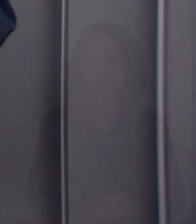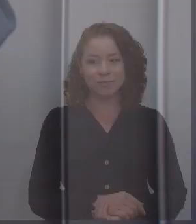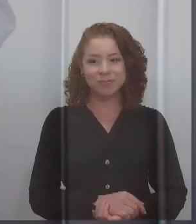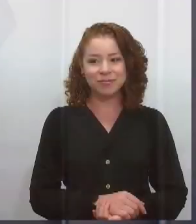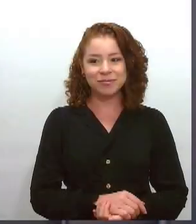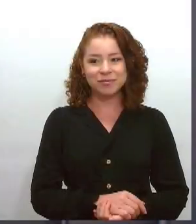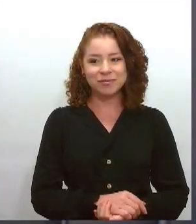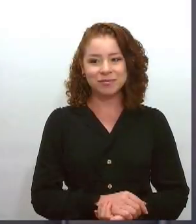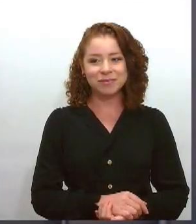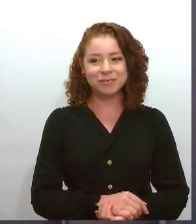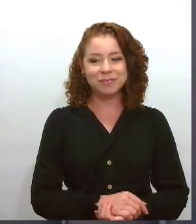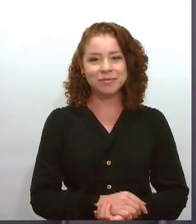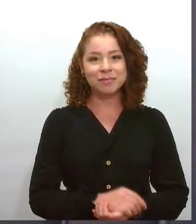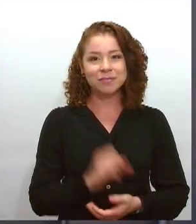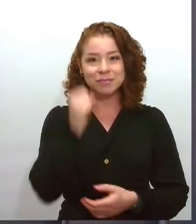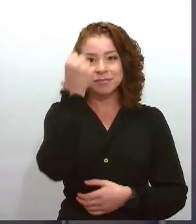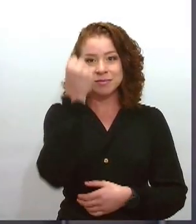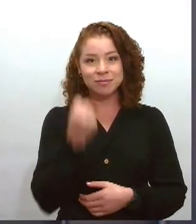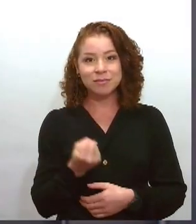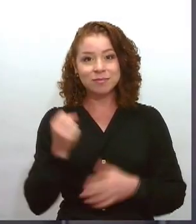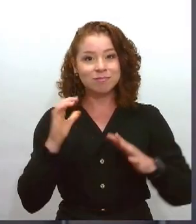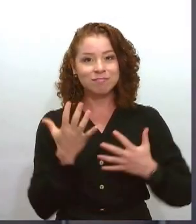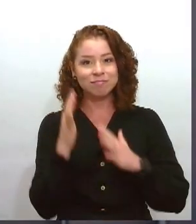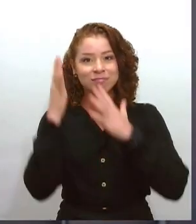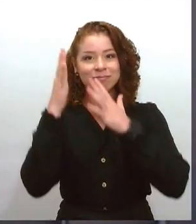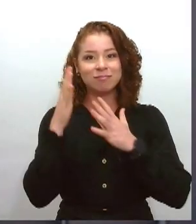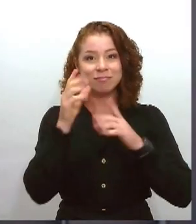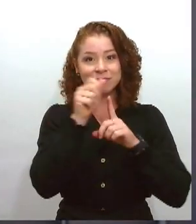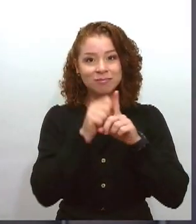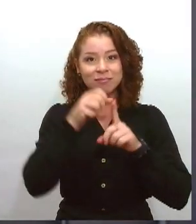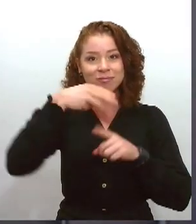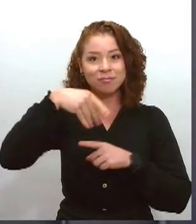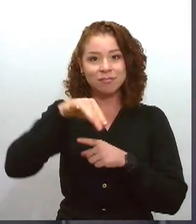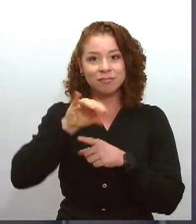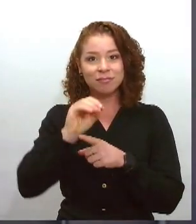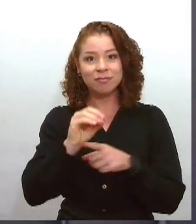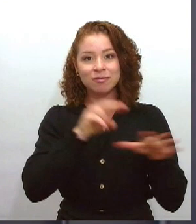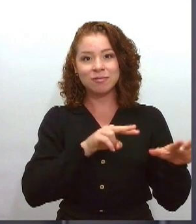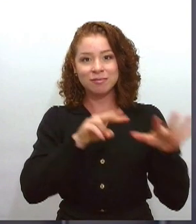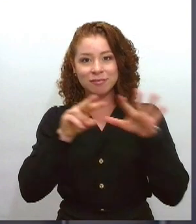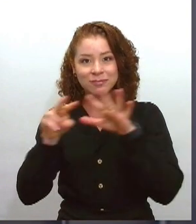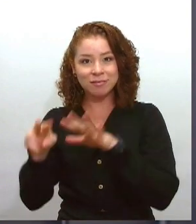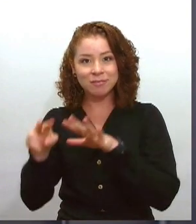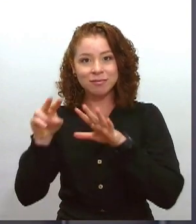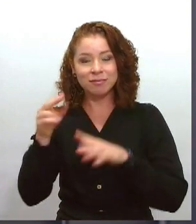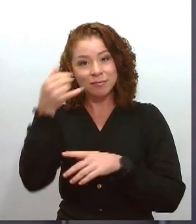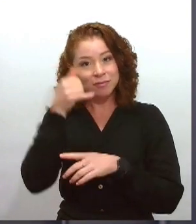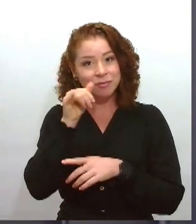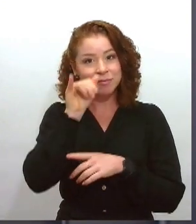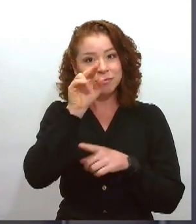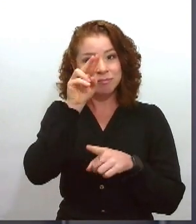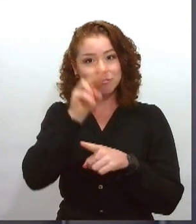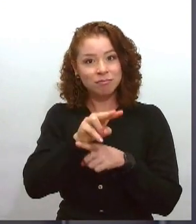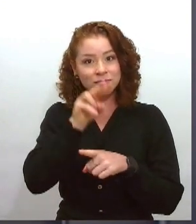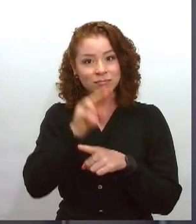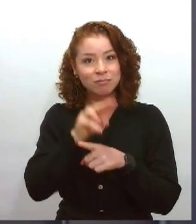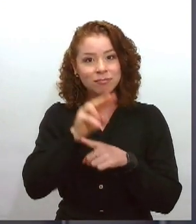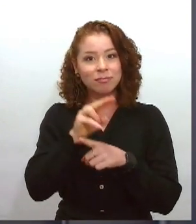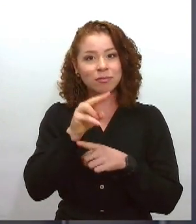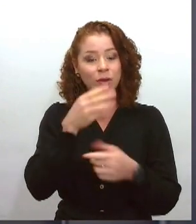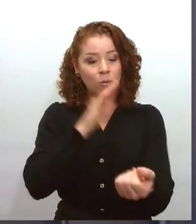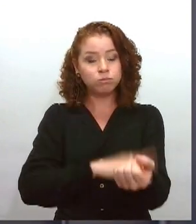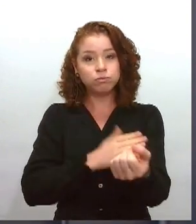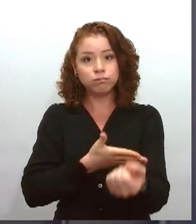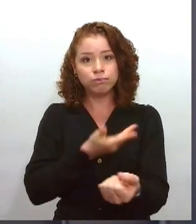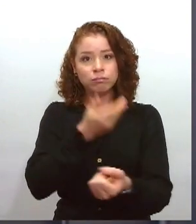Sergipe celebra neste mês de maio a Semana de Prevenção e Combate ao Glaucoma, uma doença